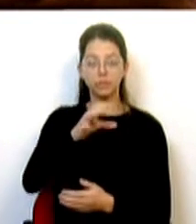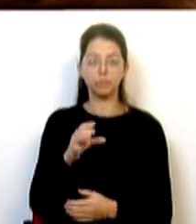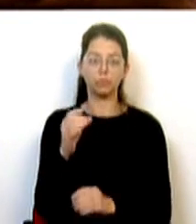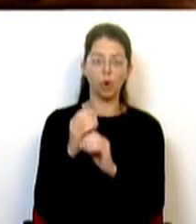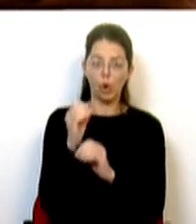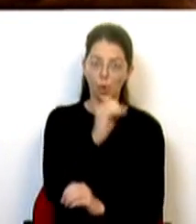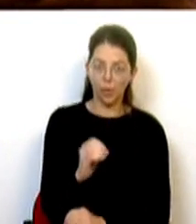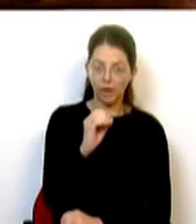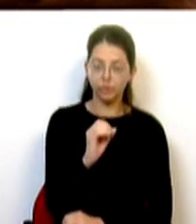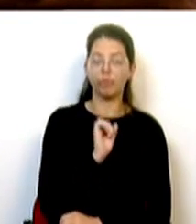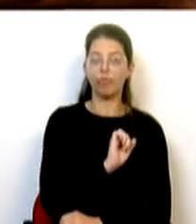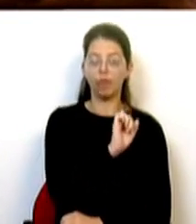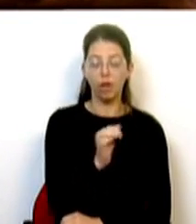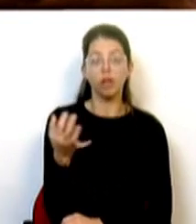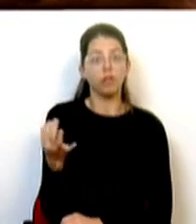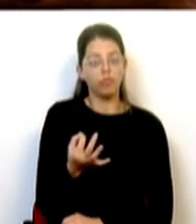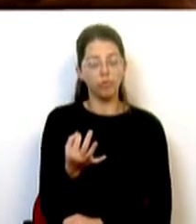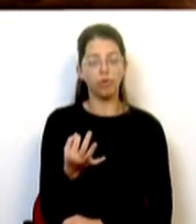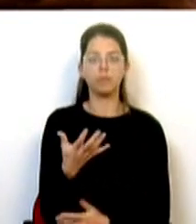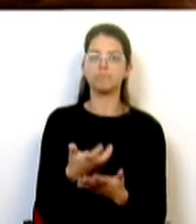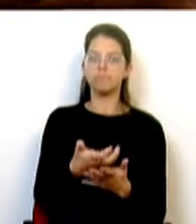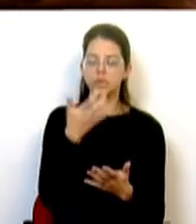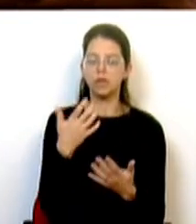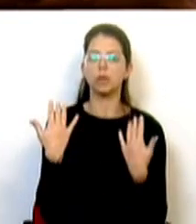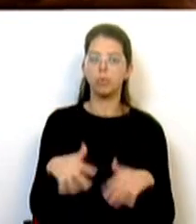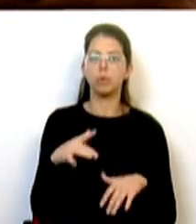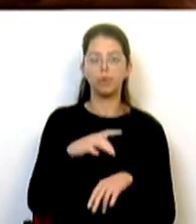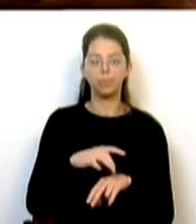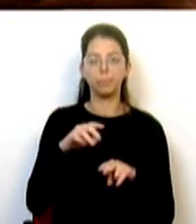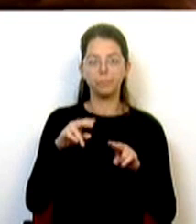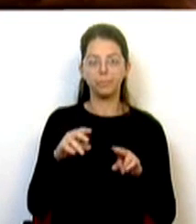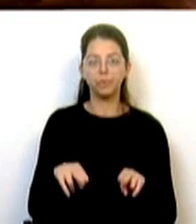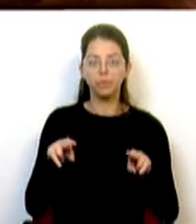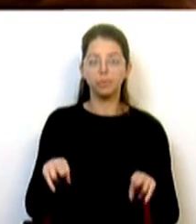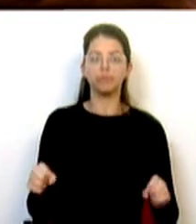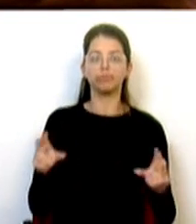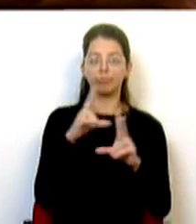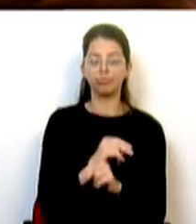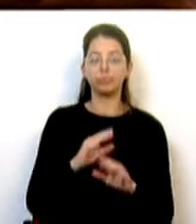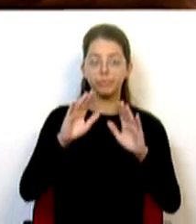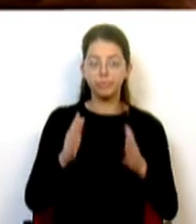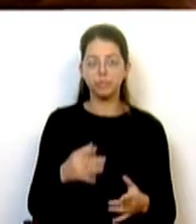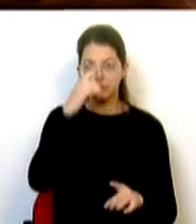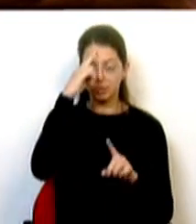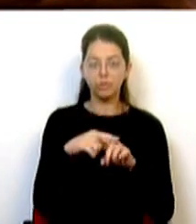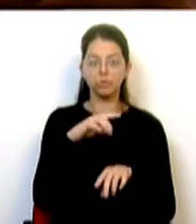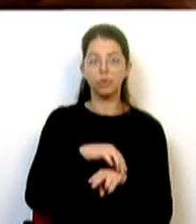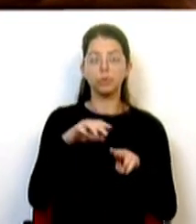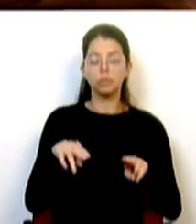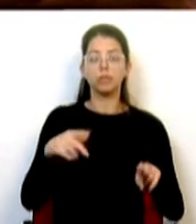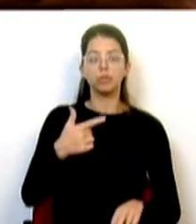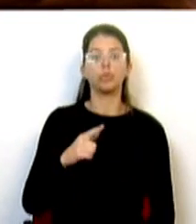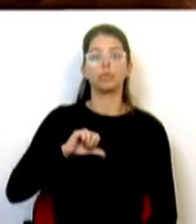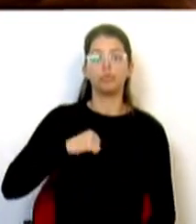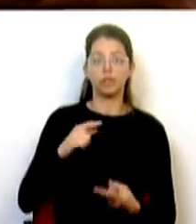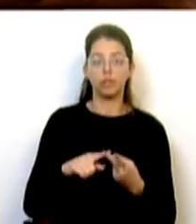Oeste, no qual foi claramente identificada a necessidade de um novo equipamento hospitalar para substituir os hospitais de Torres Vedras,